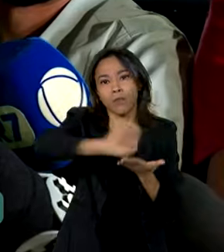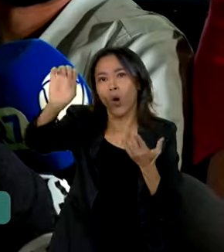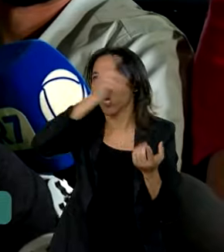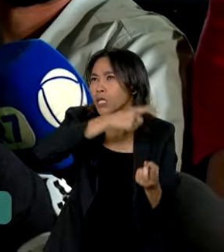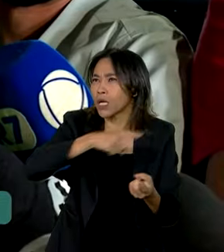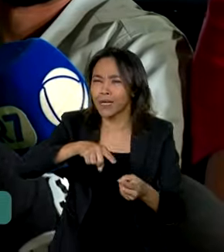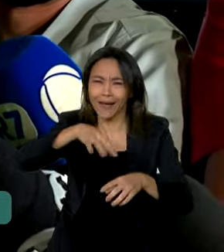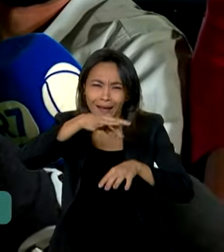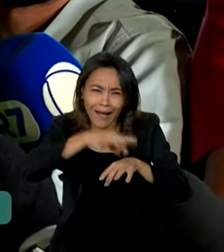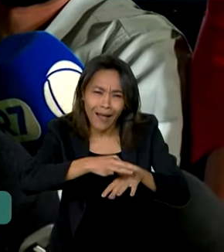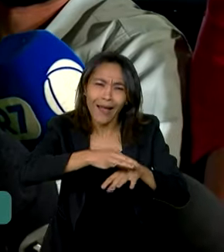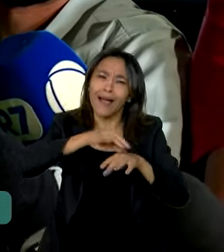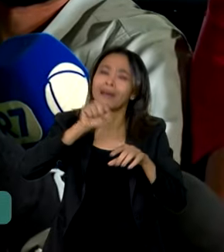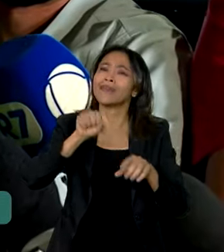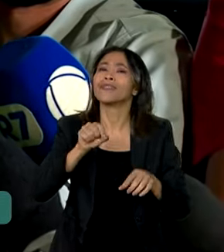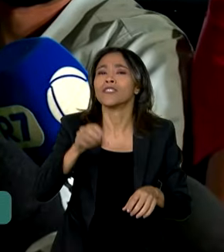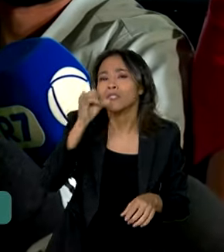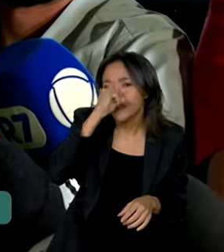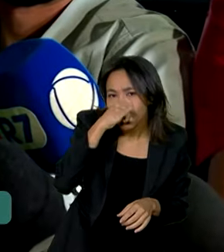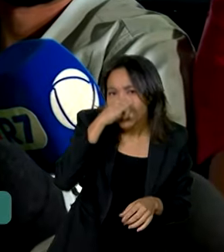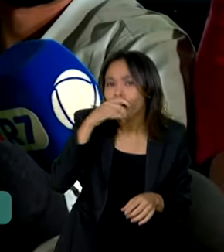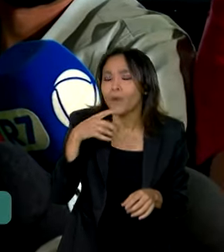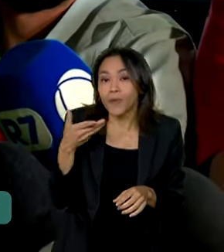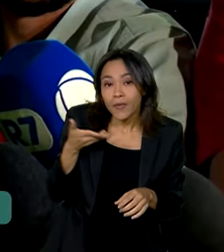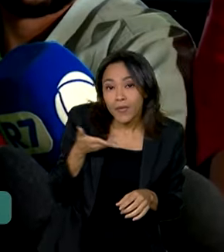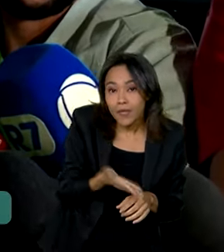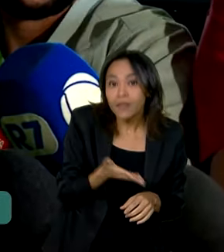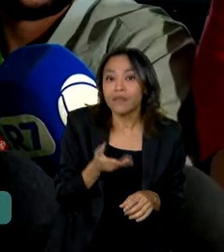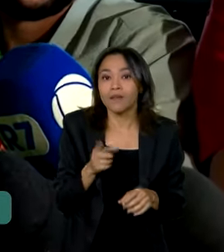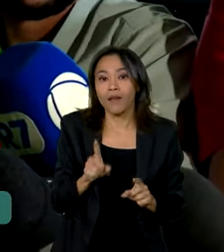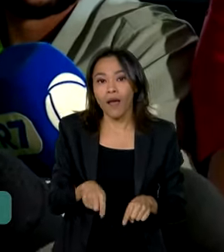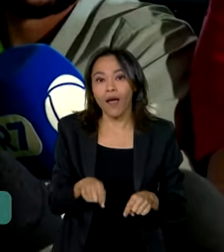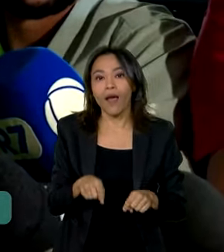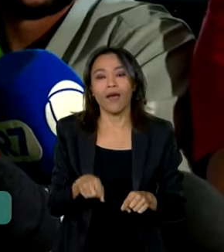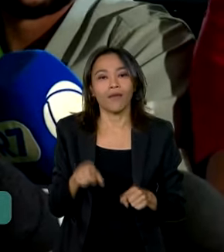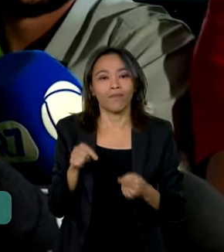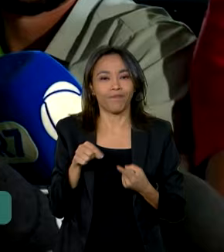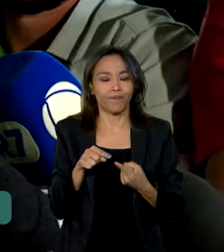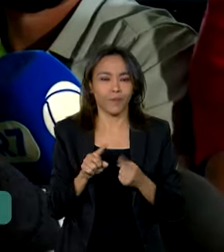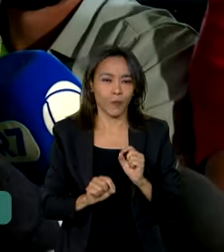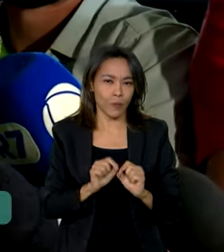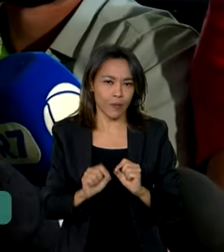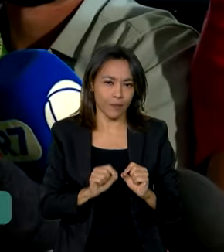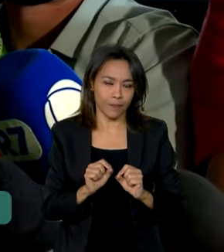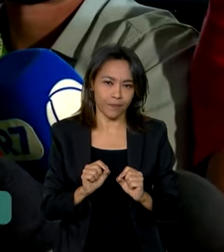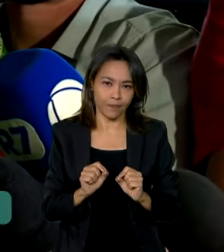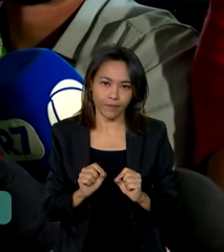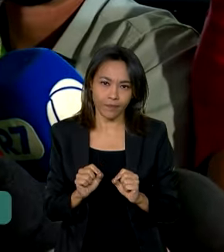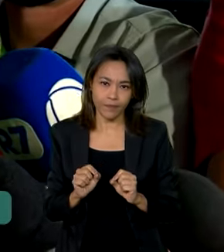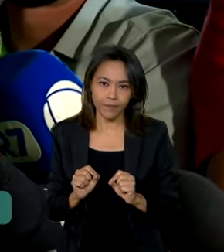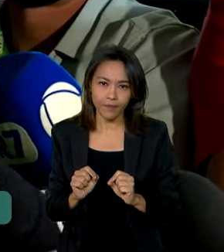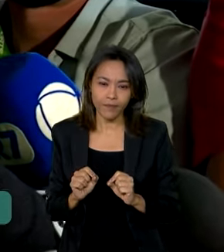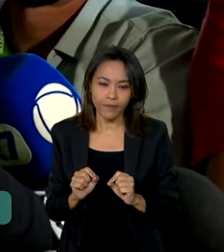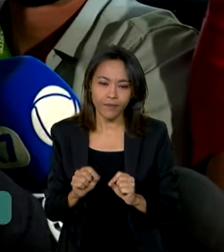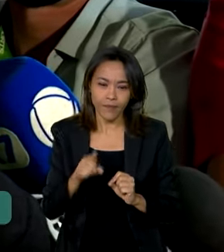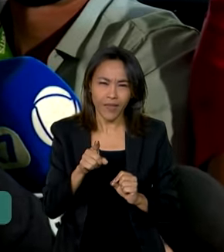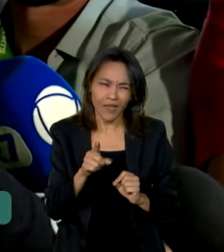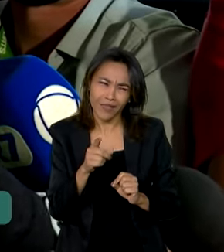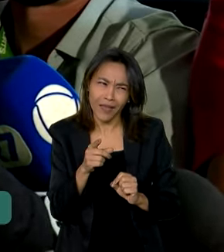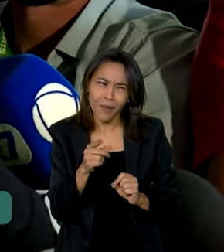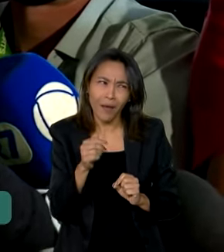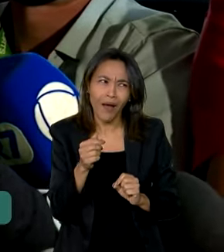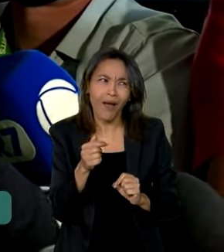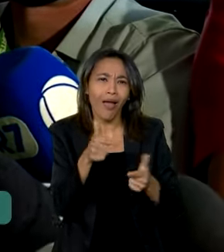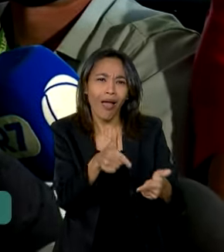suína, e isso vale para o casco termotécnico,